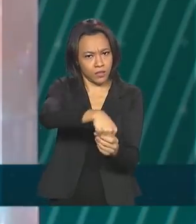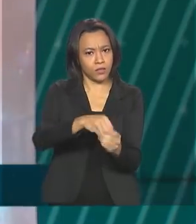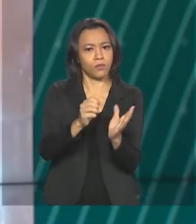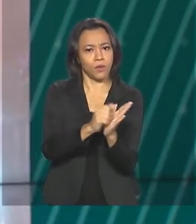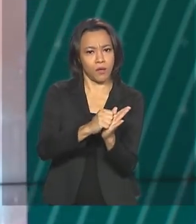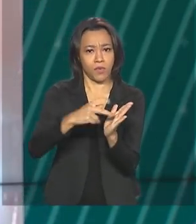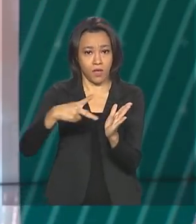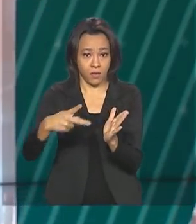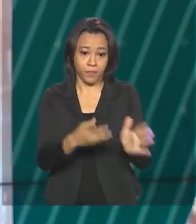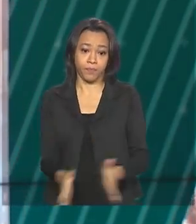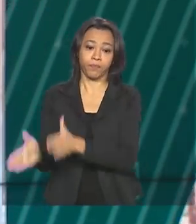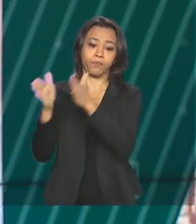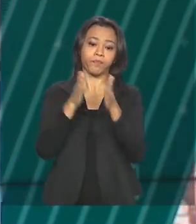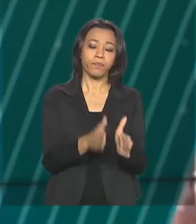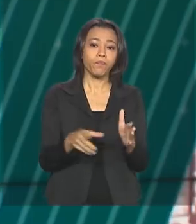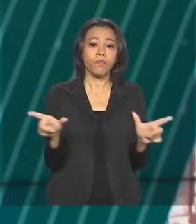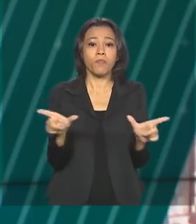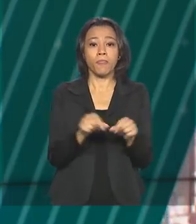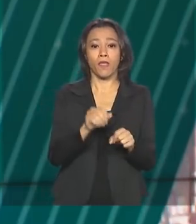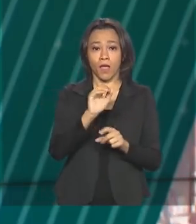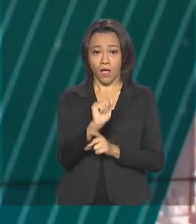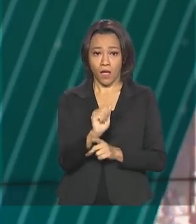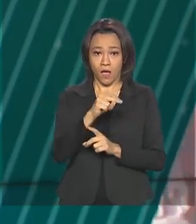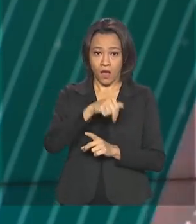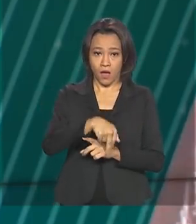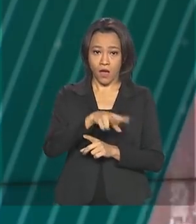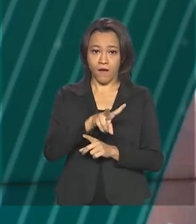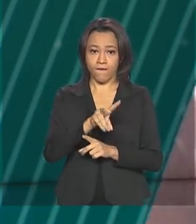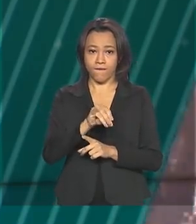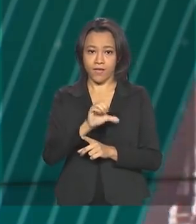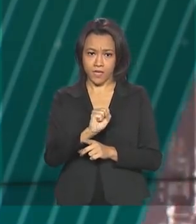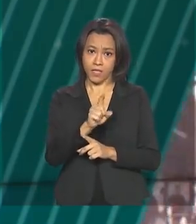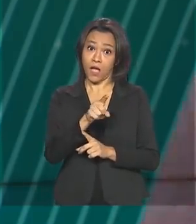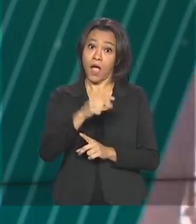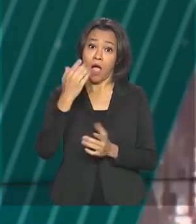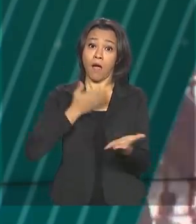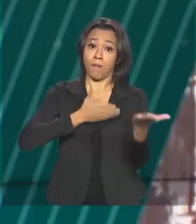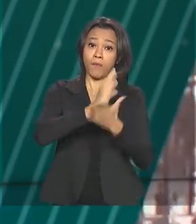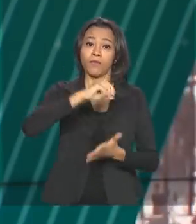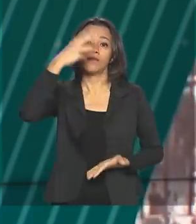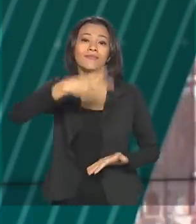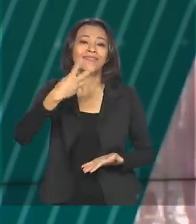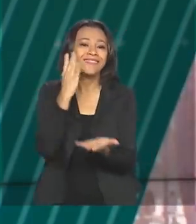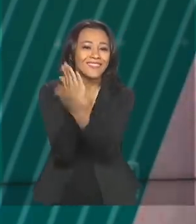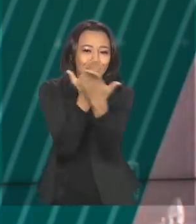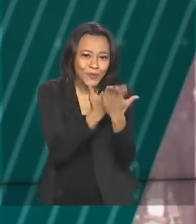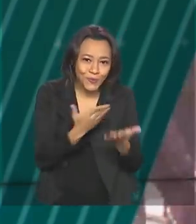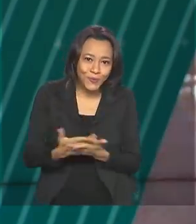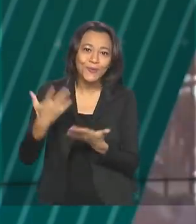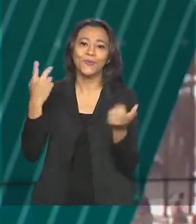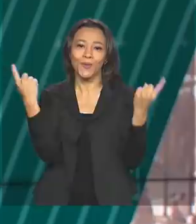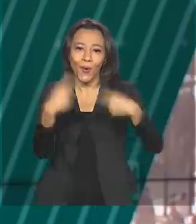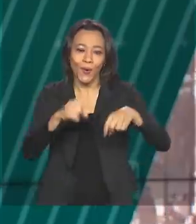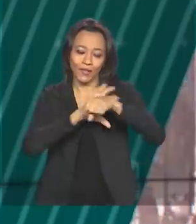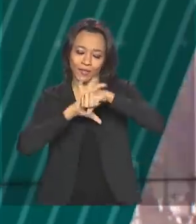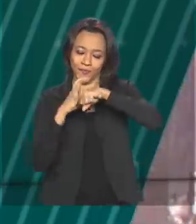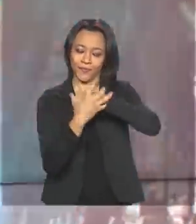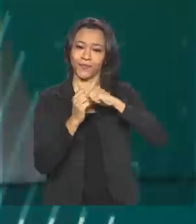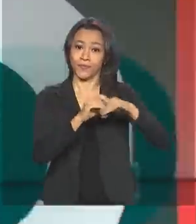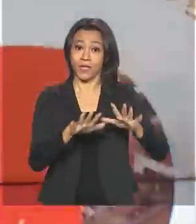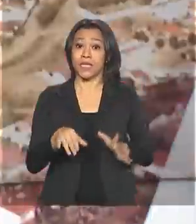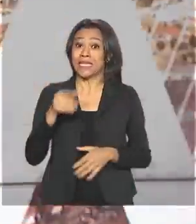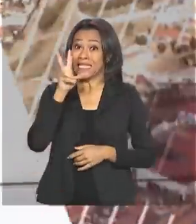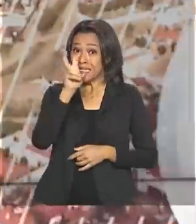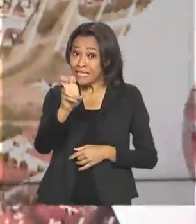E a Anvisa aprovou o terceiro estudo de mais duas vacinas contra o coronavírus. Os testes clínicos vão ser feitos em